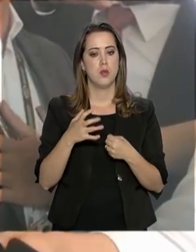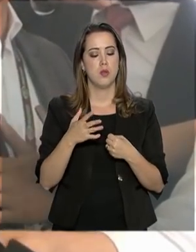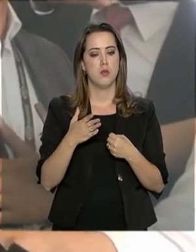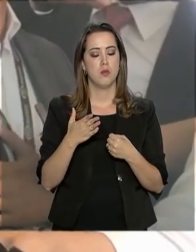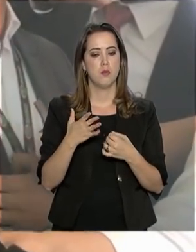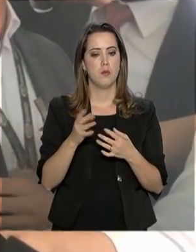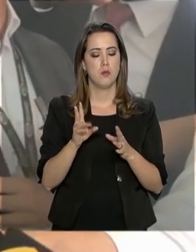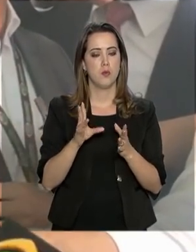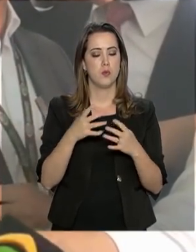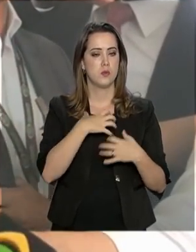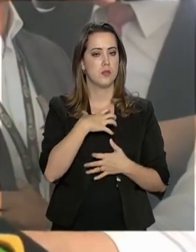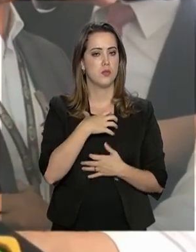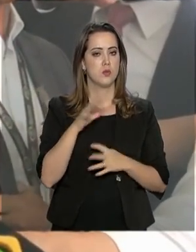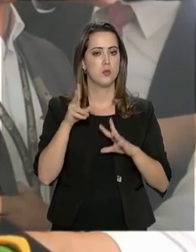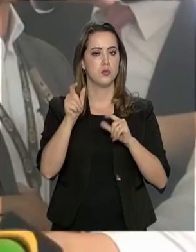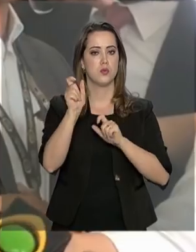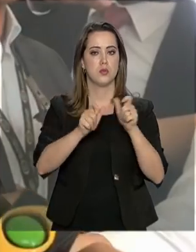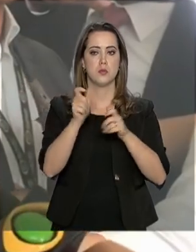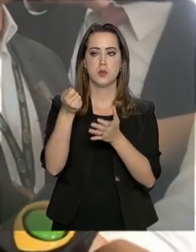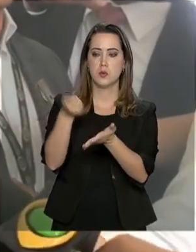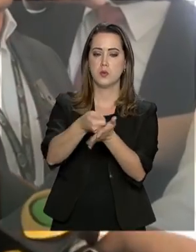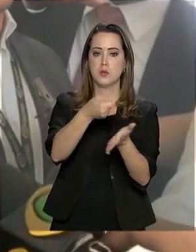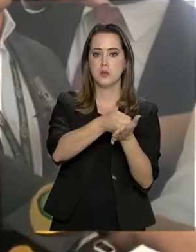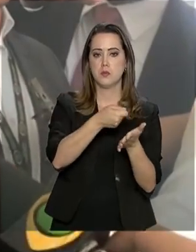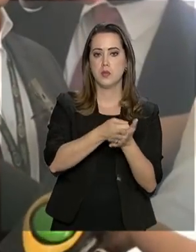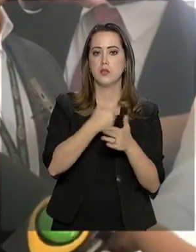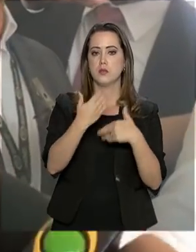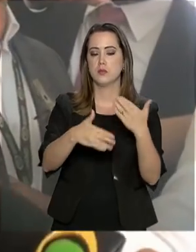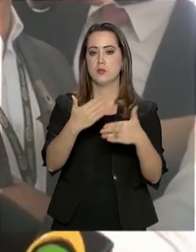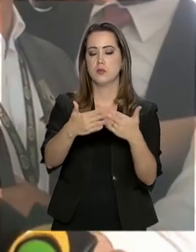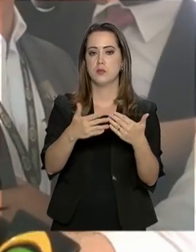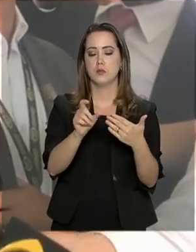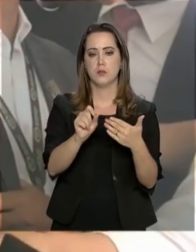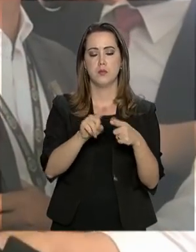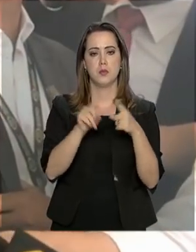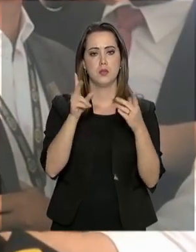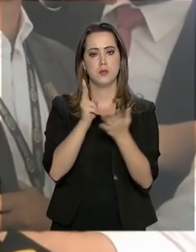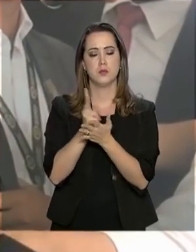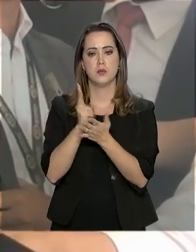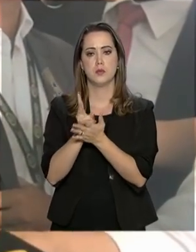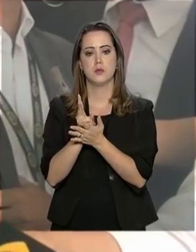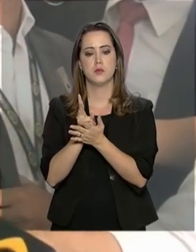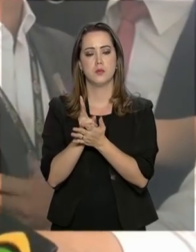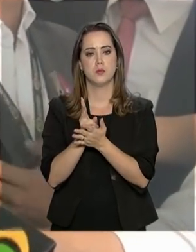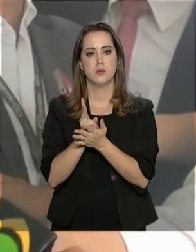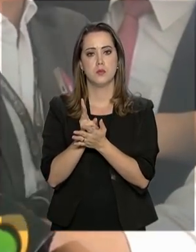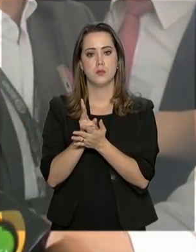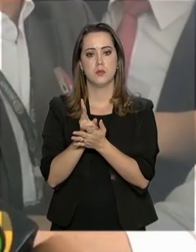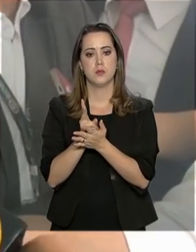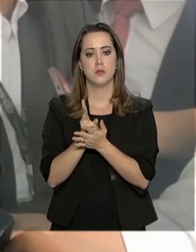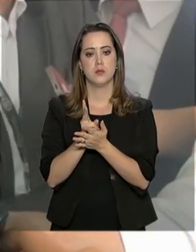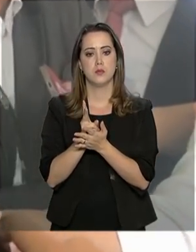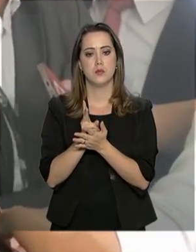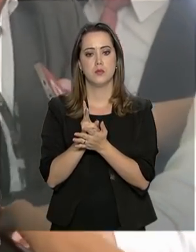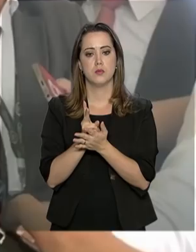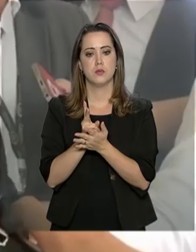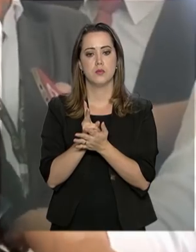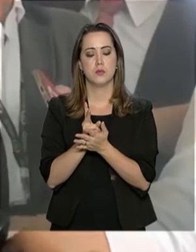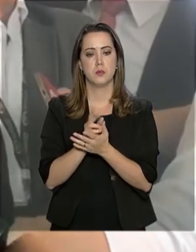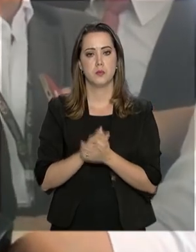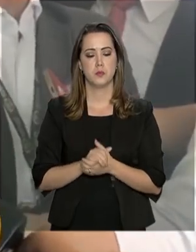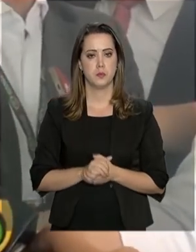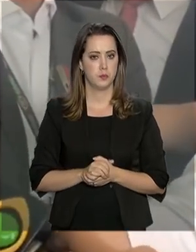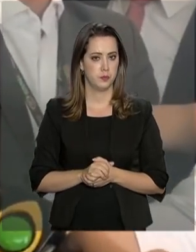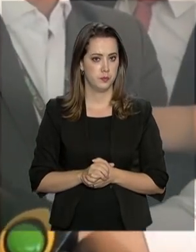de todos aqueles que contribuíram para esse processo, mas, ao mesmo tempo, sob a determinação do presidente